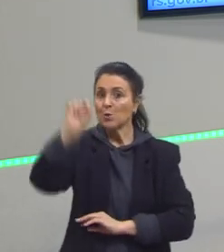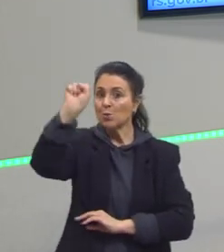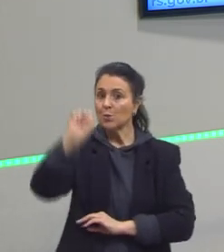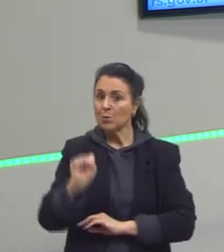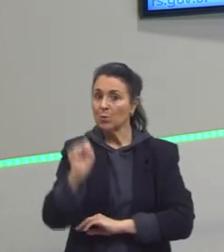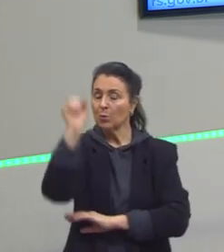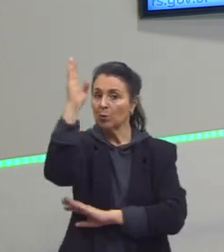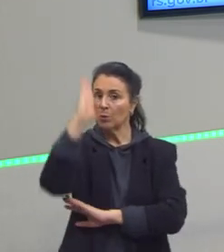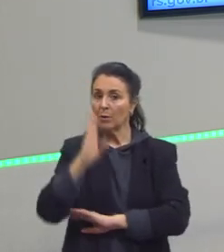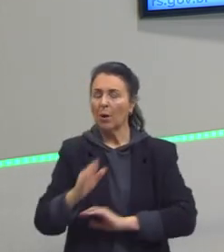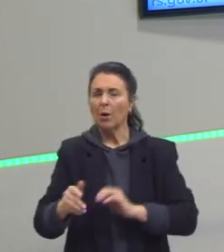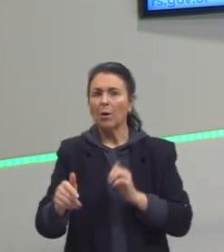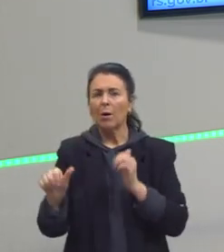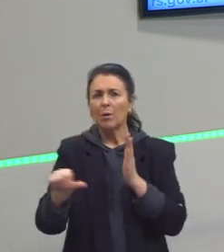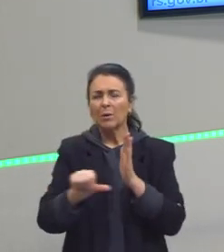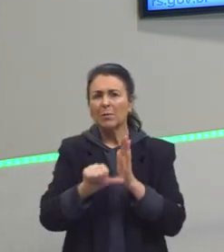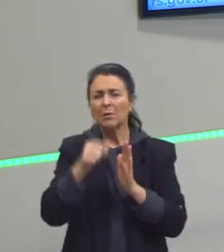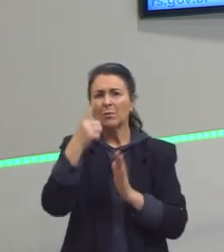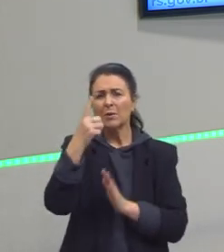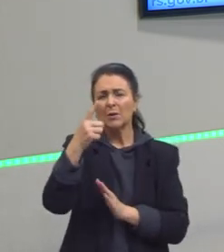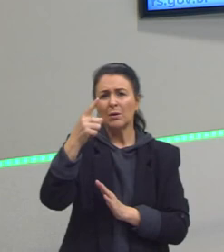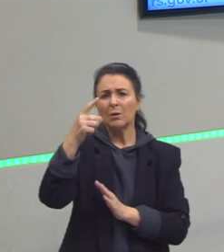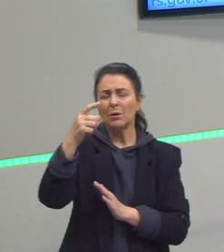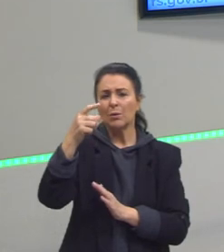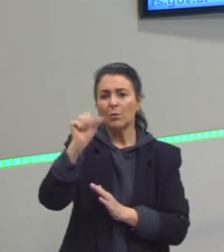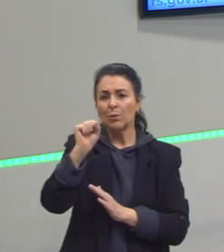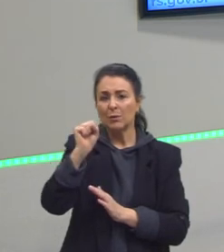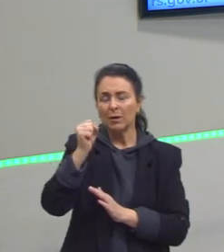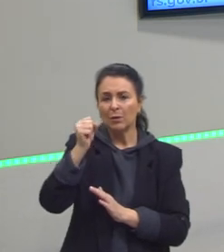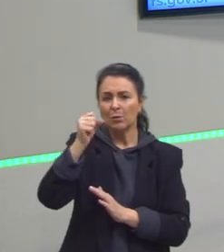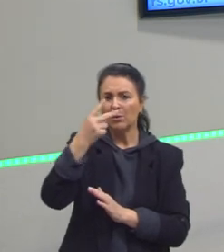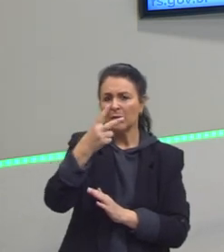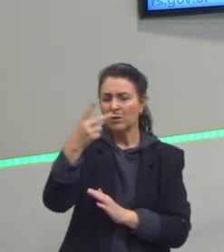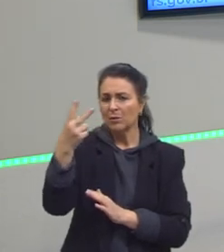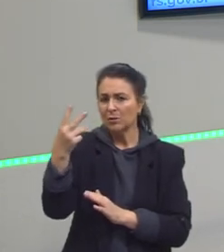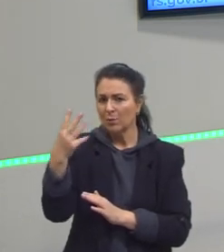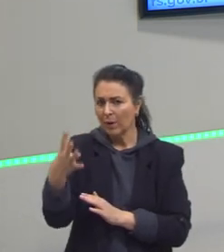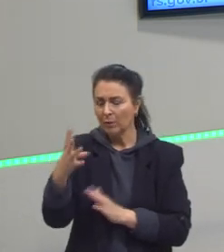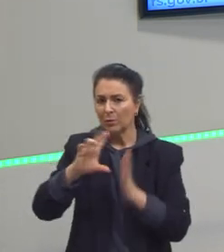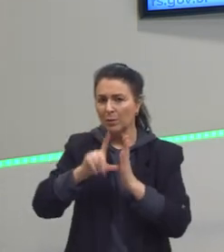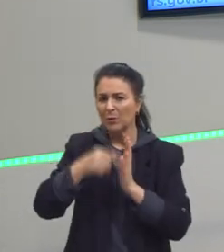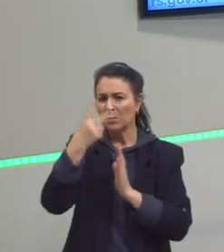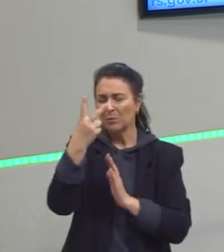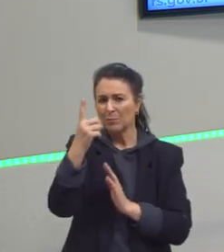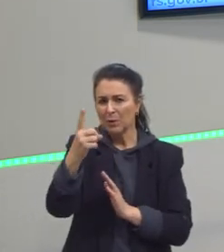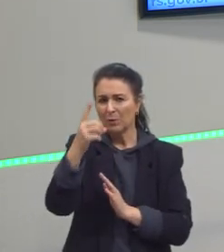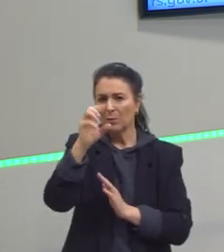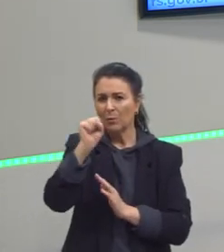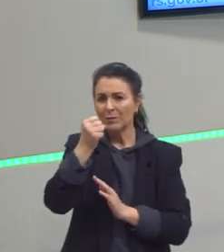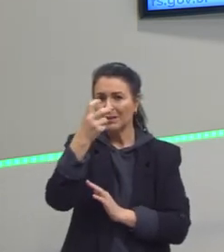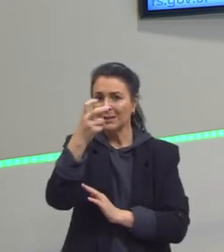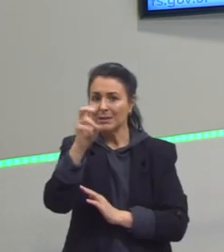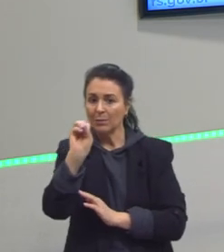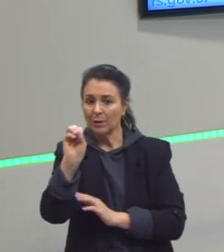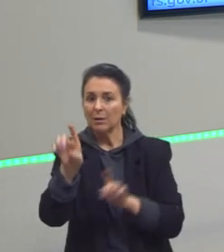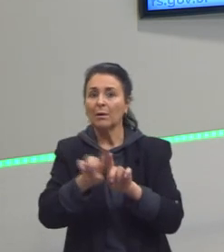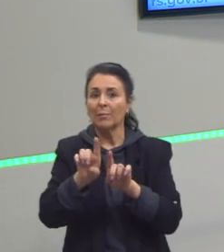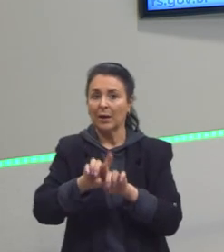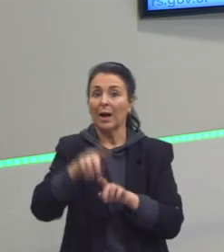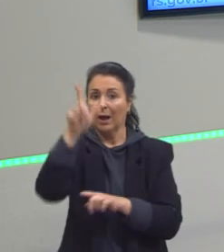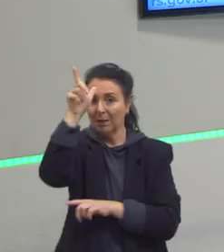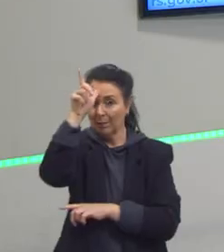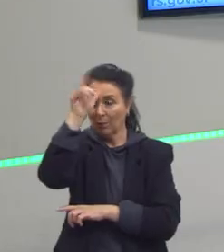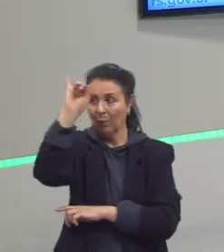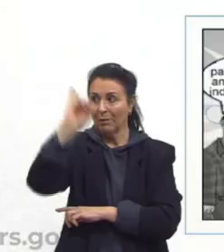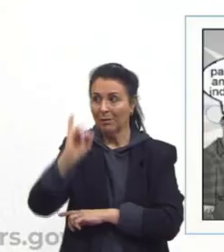1724, os imigrantes alemães, e depois, mais tarde, 1850, a presença dos imigrantes italianos aqui no Rio